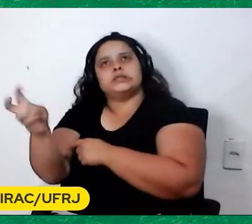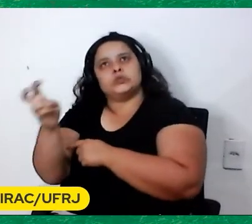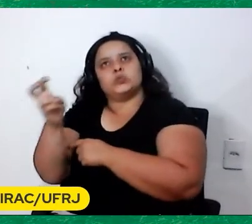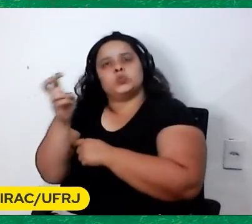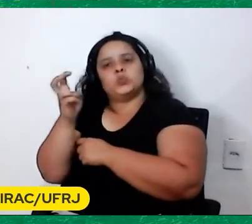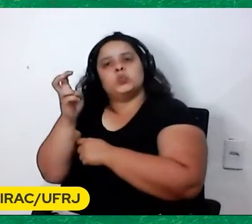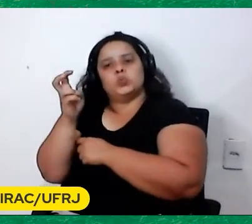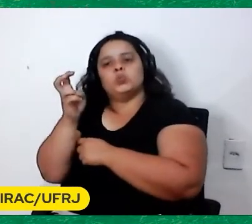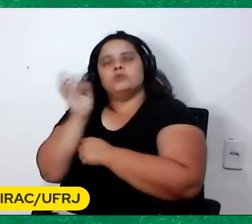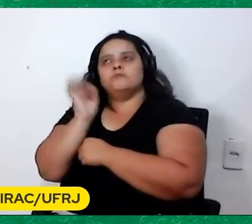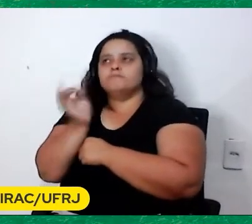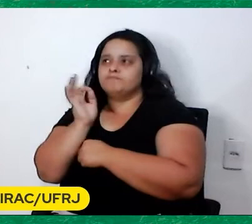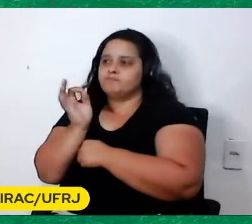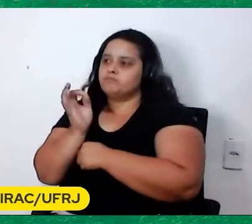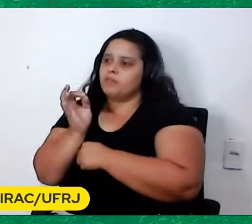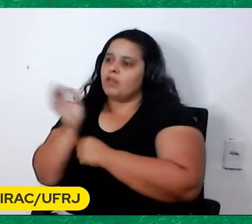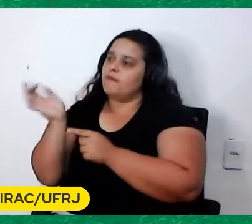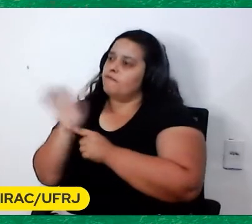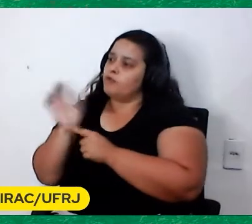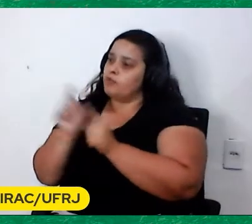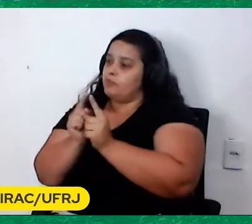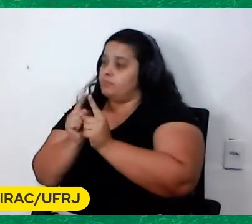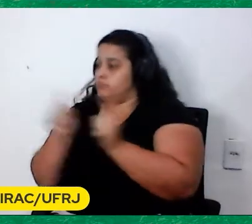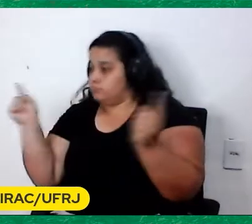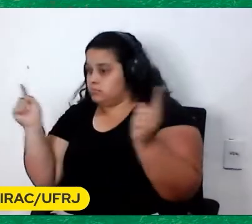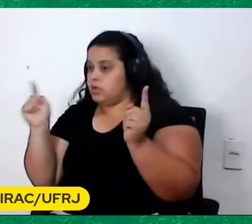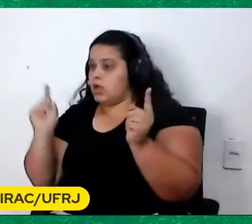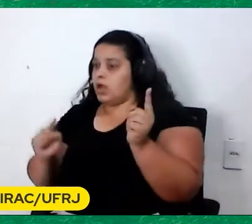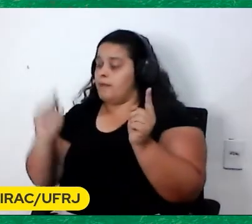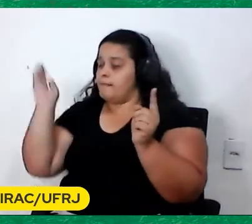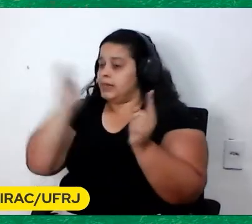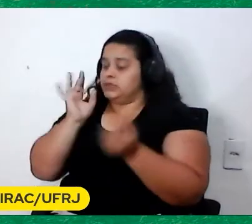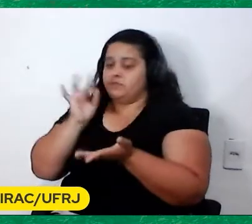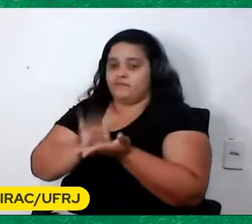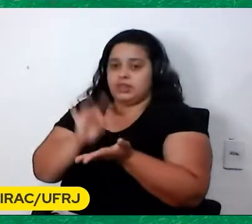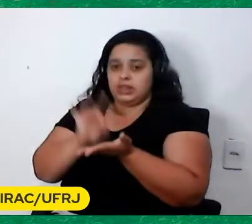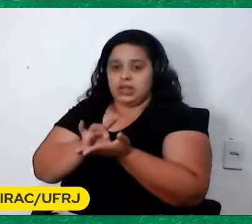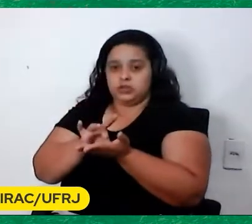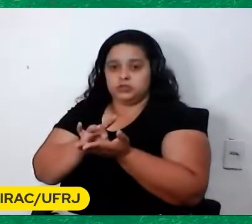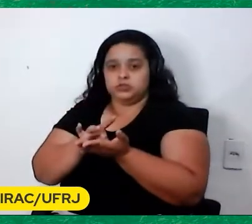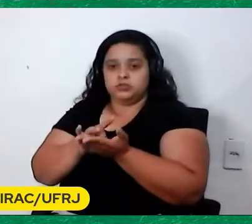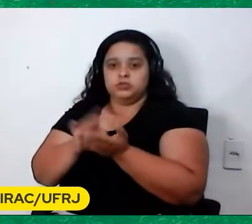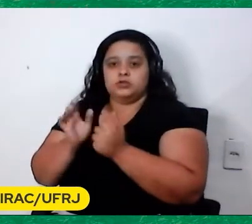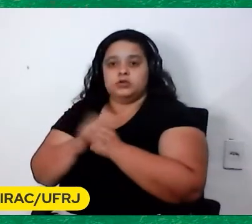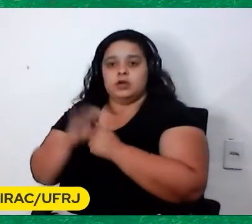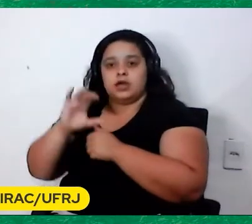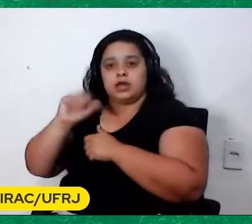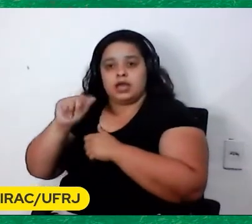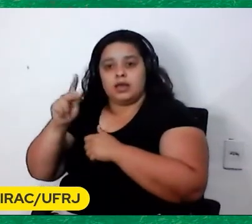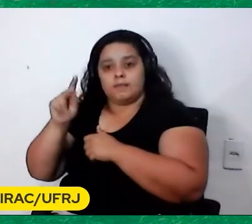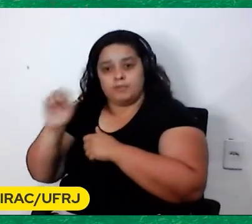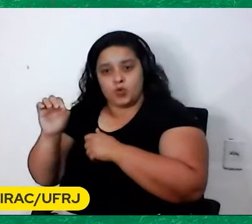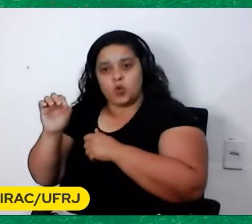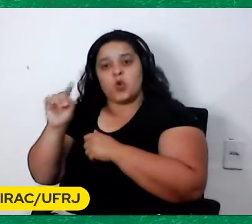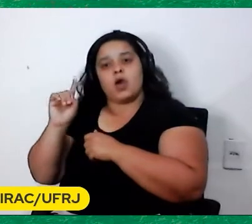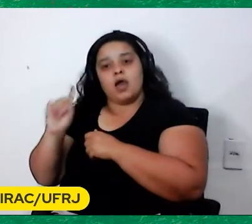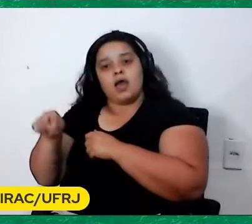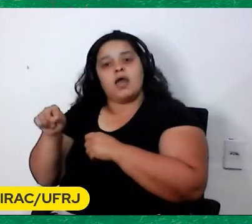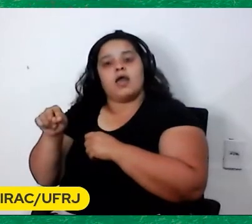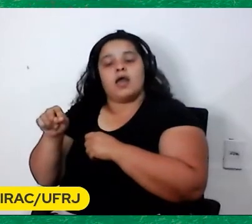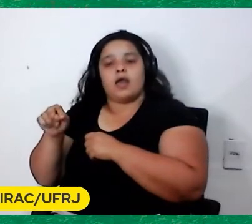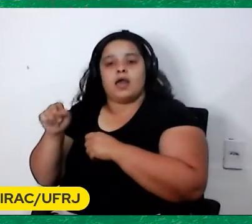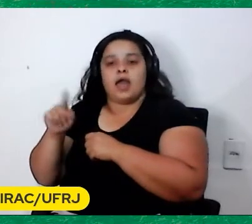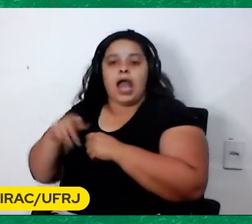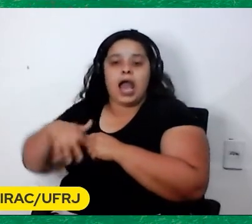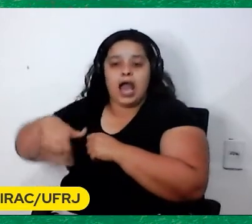Como um longa-metragem Chamado Brasil Verdade E ali o Capô Acho que é o primeiro passo Do Capô Nessa